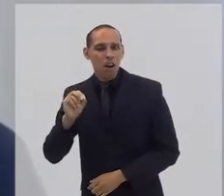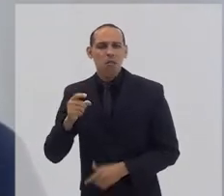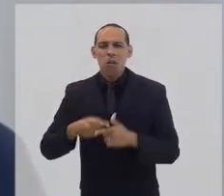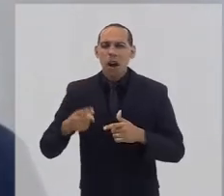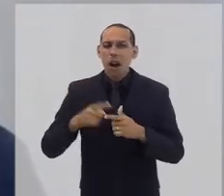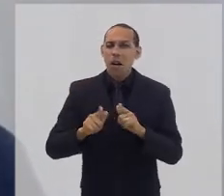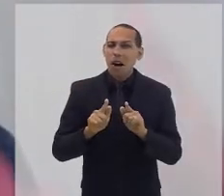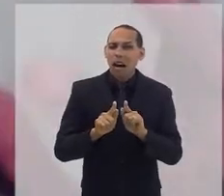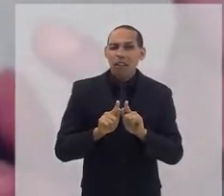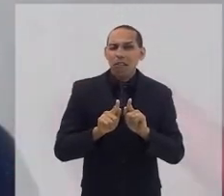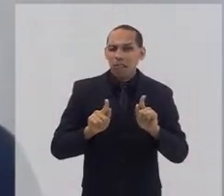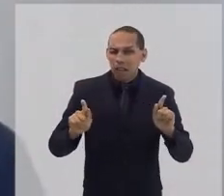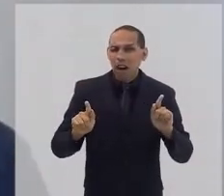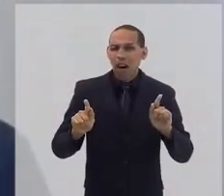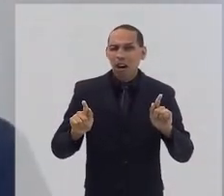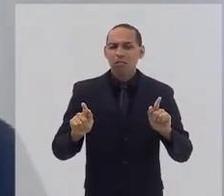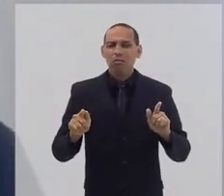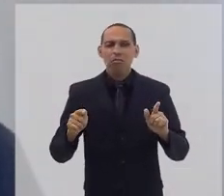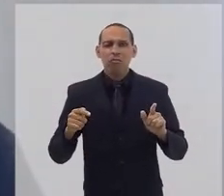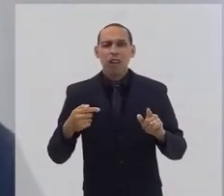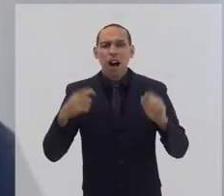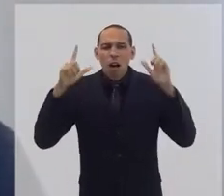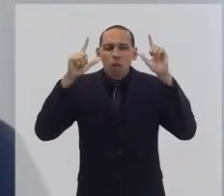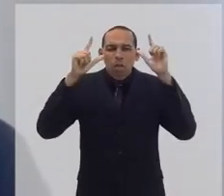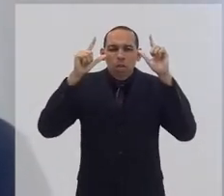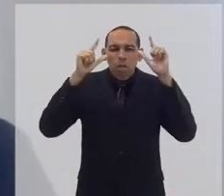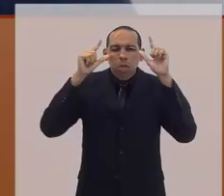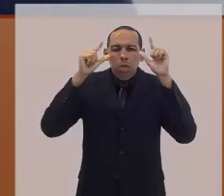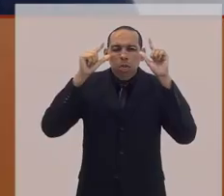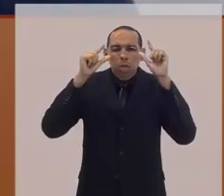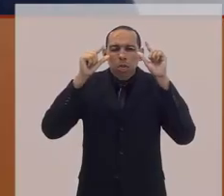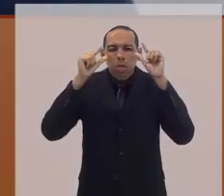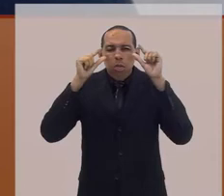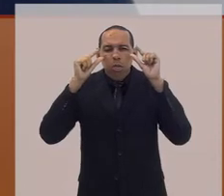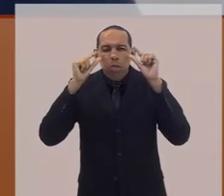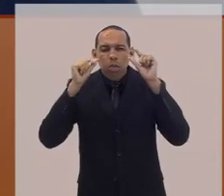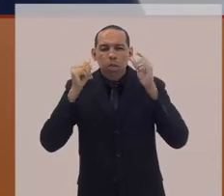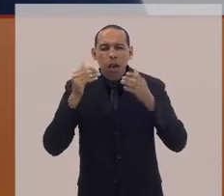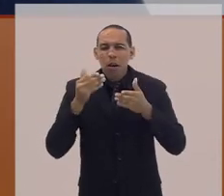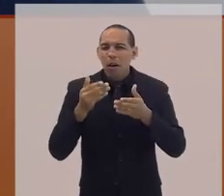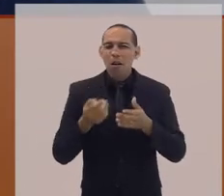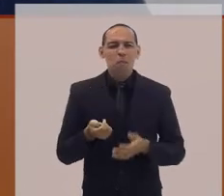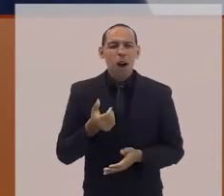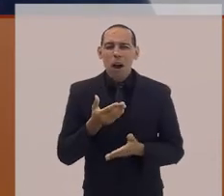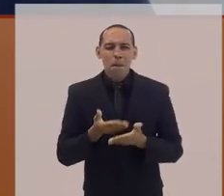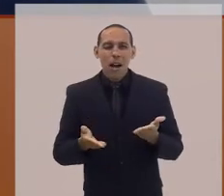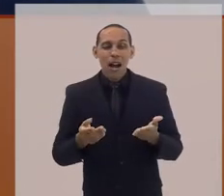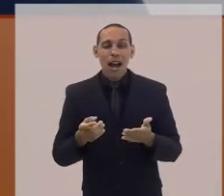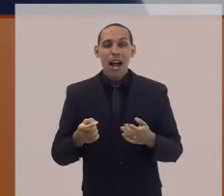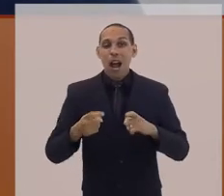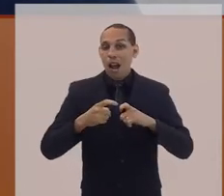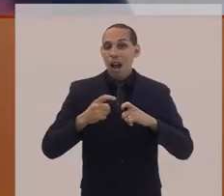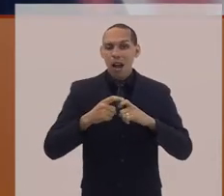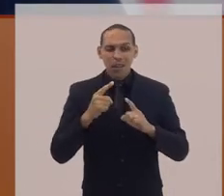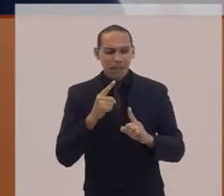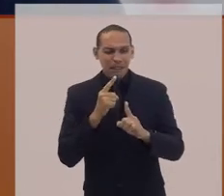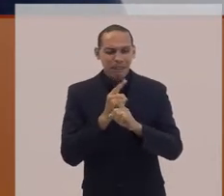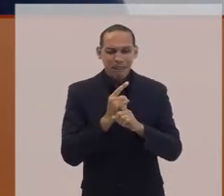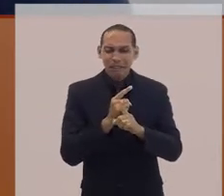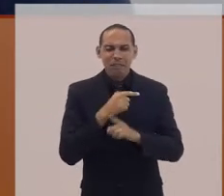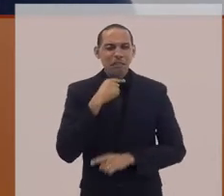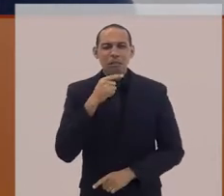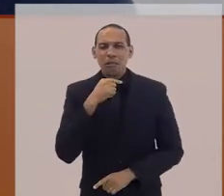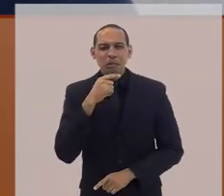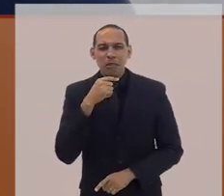os médicos não identificavam a causa do problema. Então foi um momento muito difícil na minha vida, porque de repente